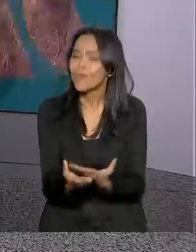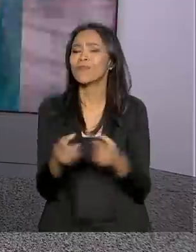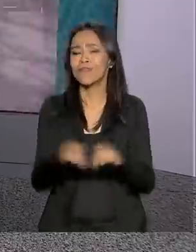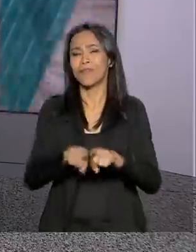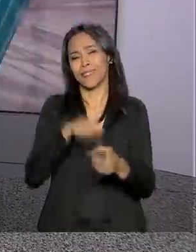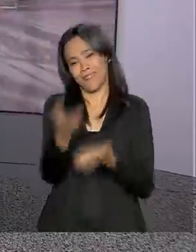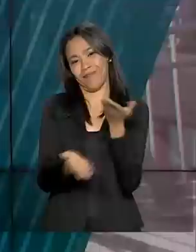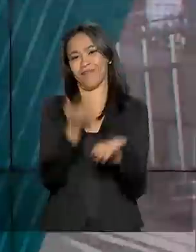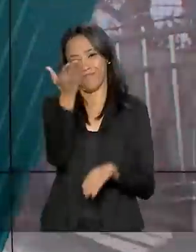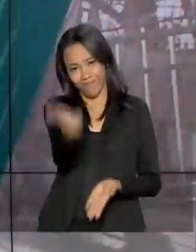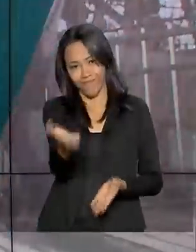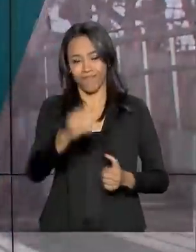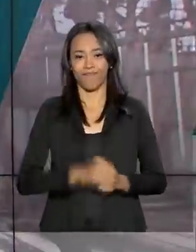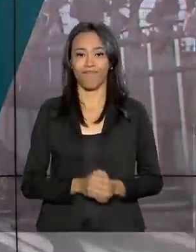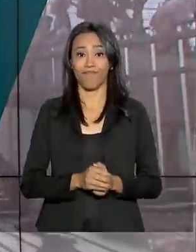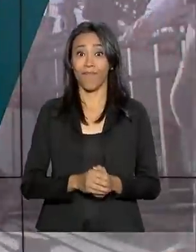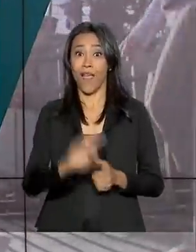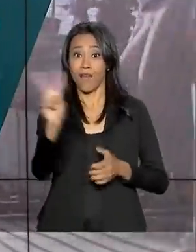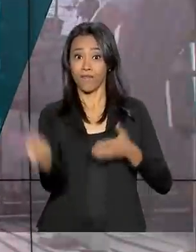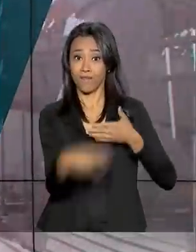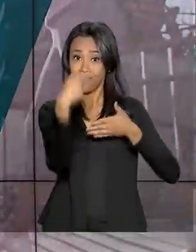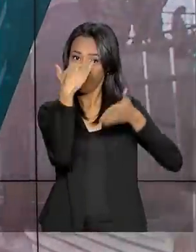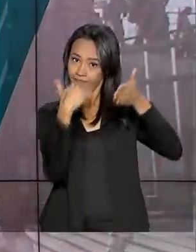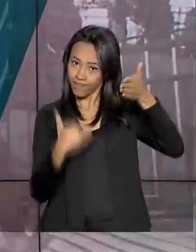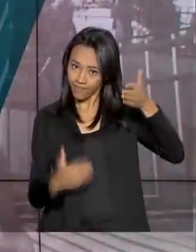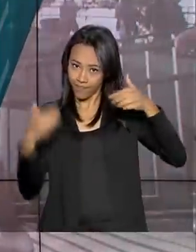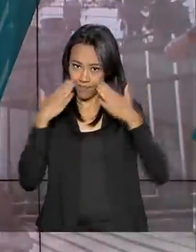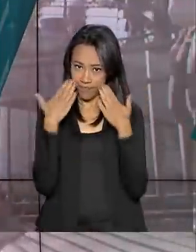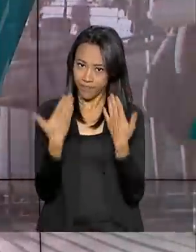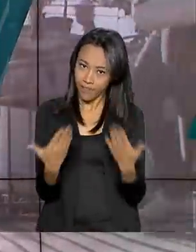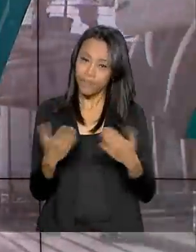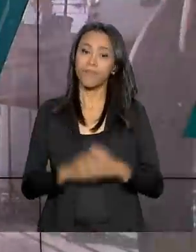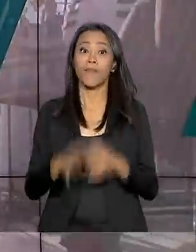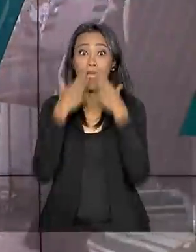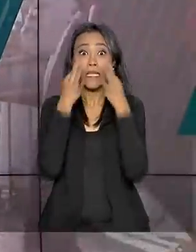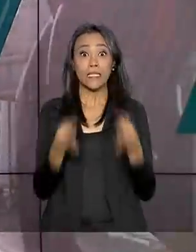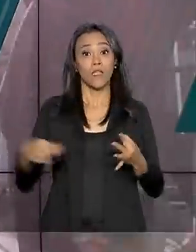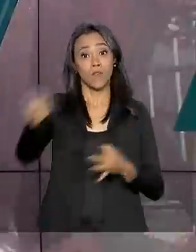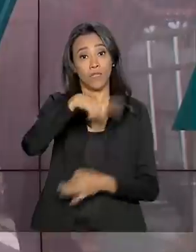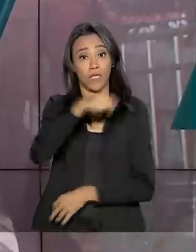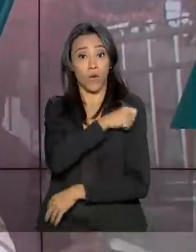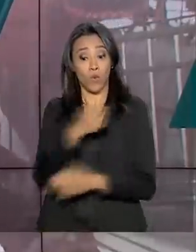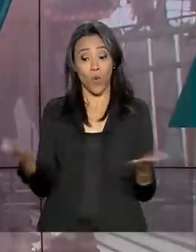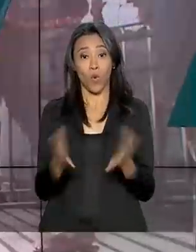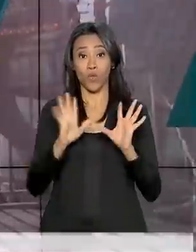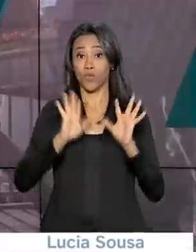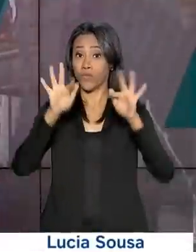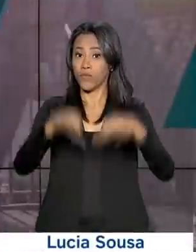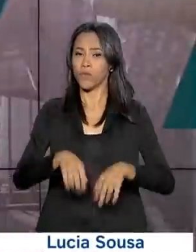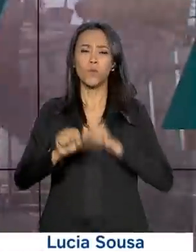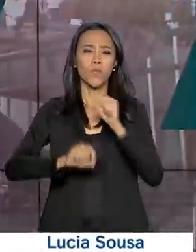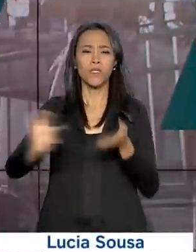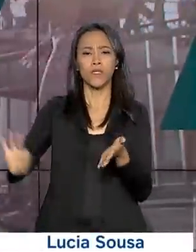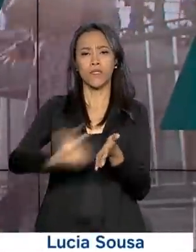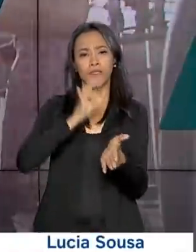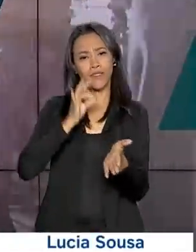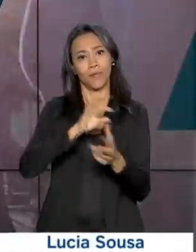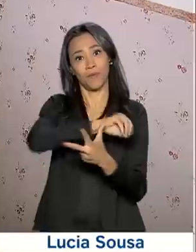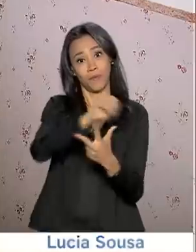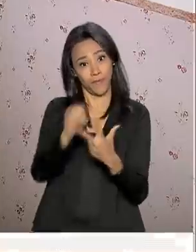serviço pra você. Confira os destaques desta edição. Atenção estudantes, termina hoje o prazo para inscrição no Enem.